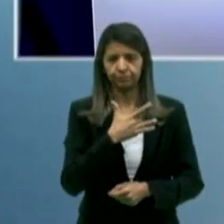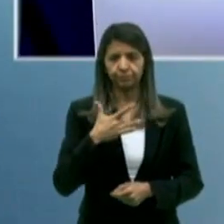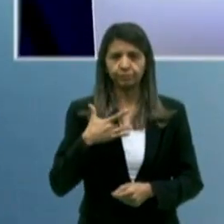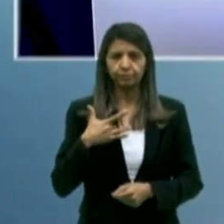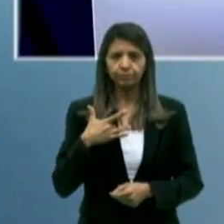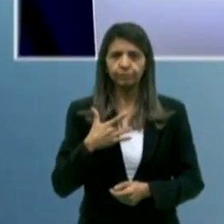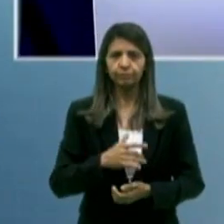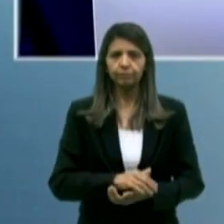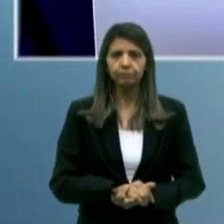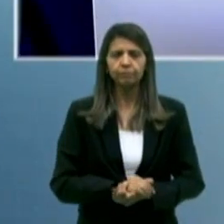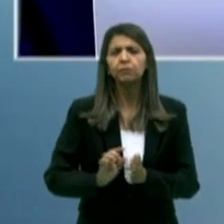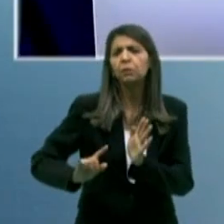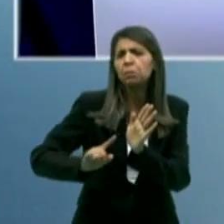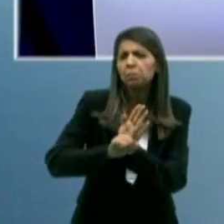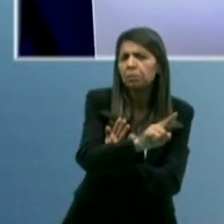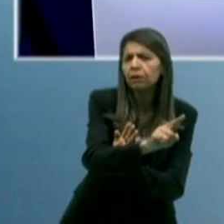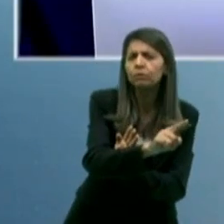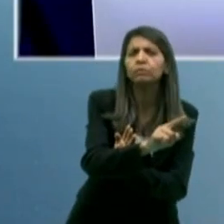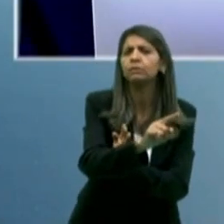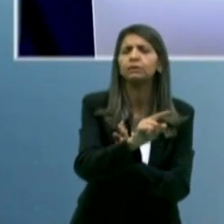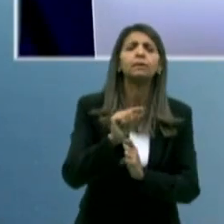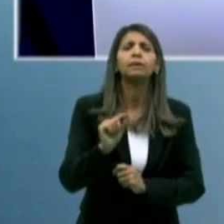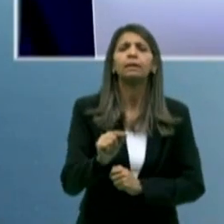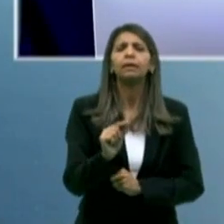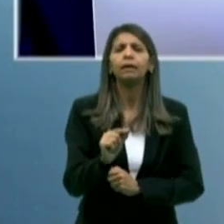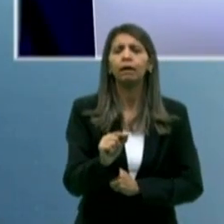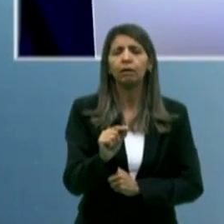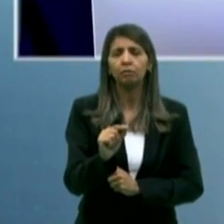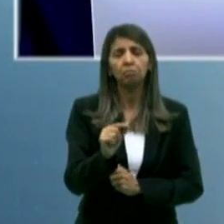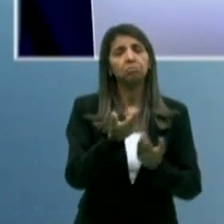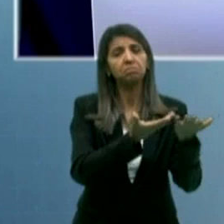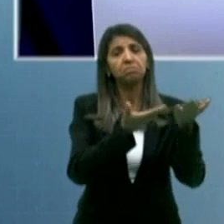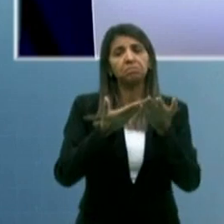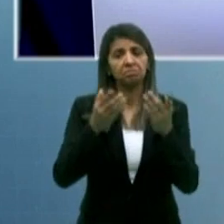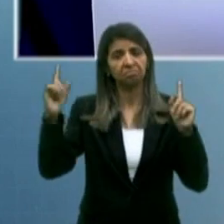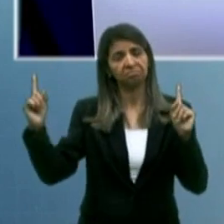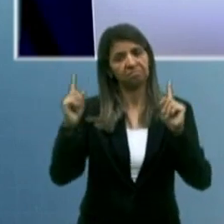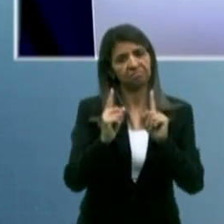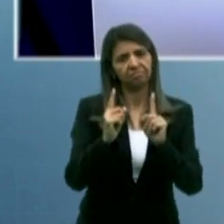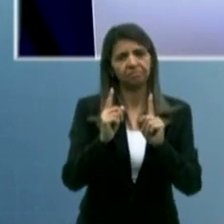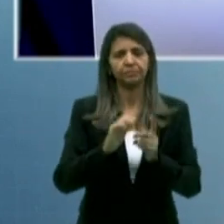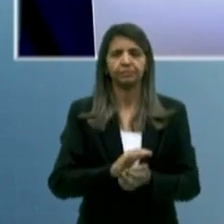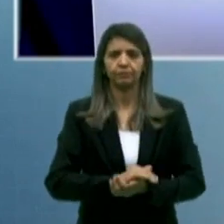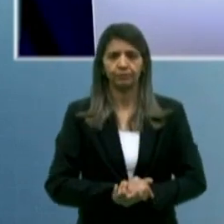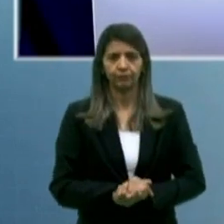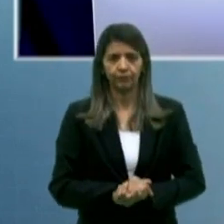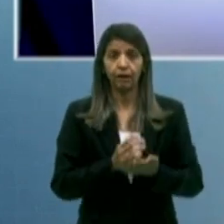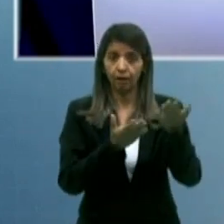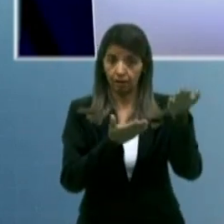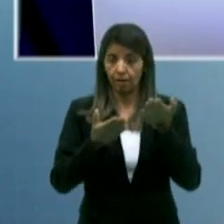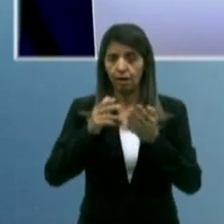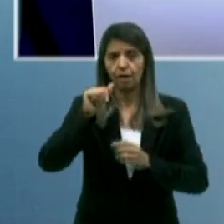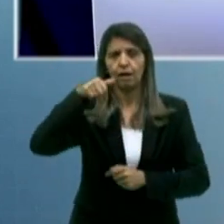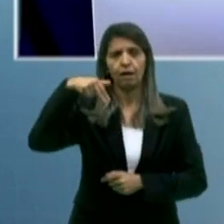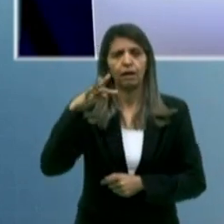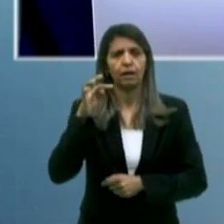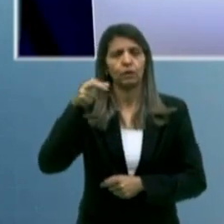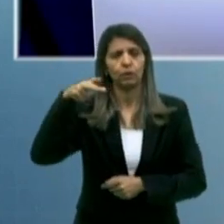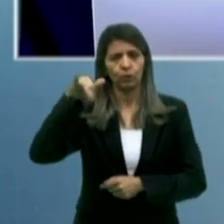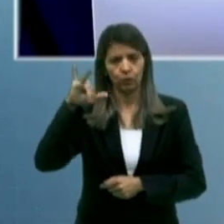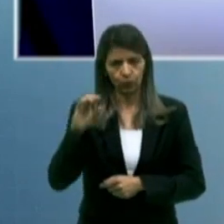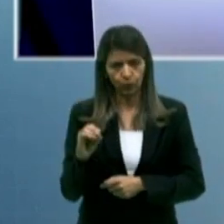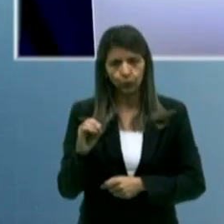A quem o senhor vai perguntar, com quem o senhor vai debater, João? Antônio. Antônio Nascimento